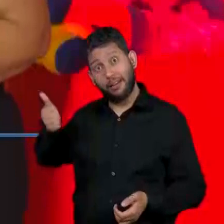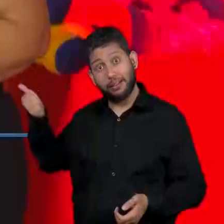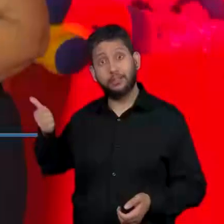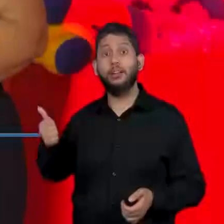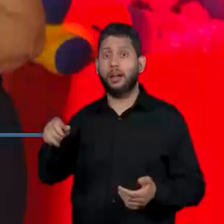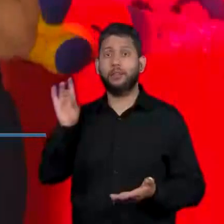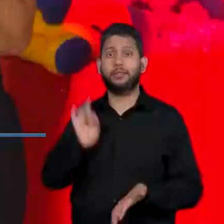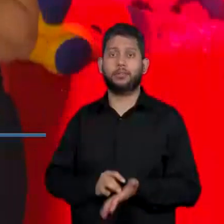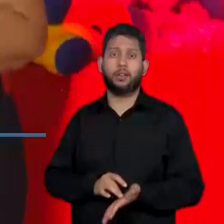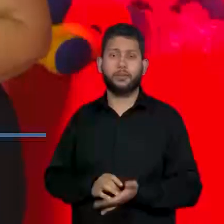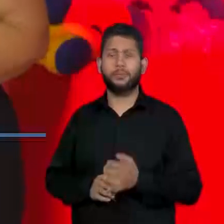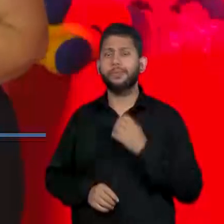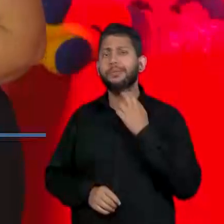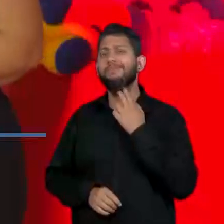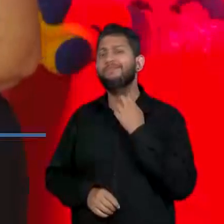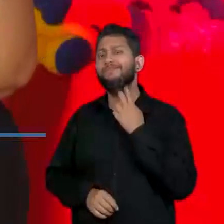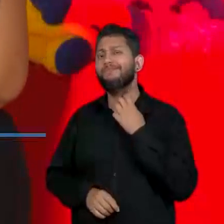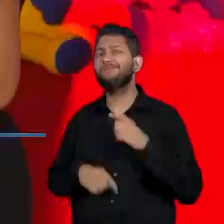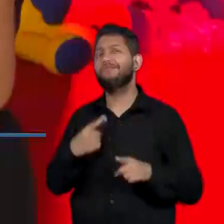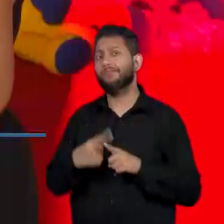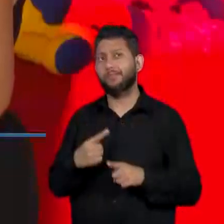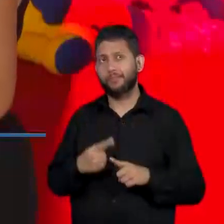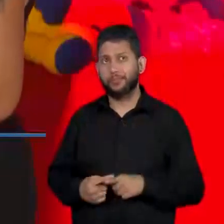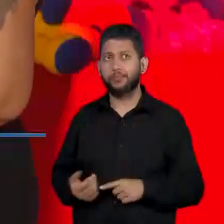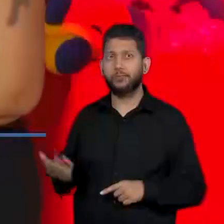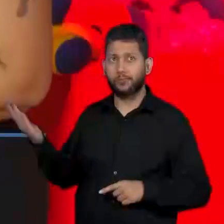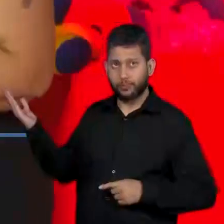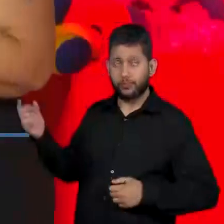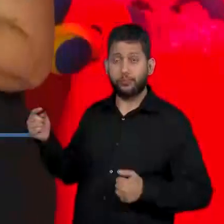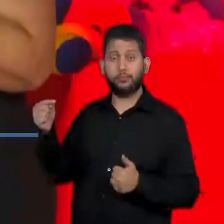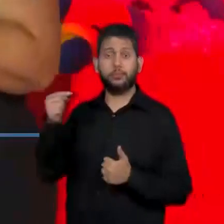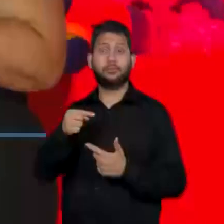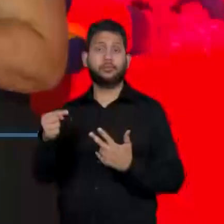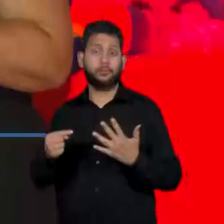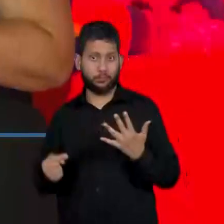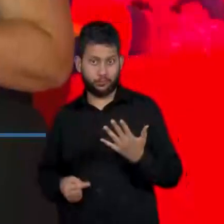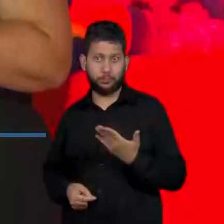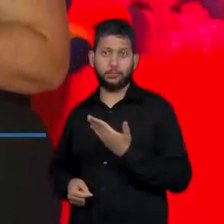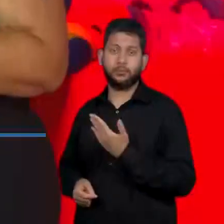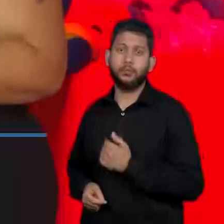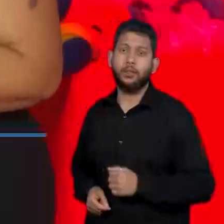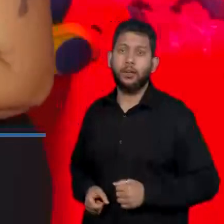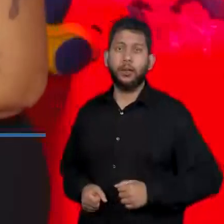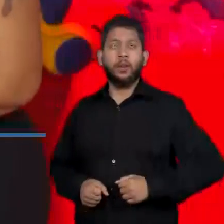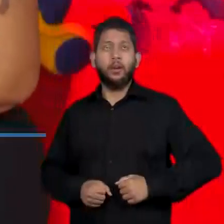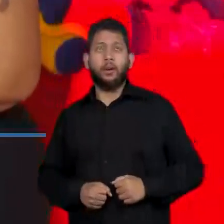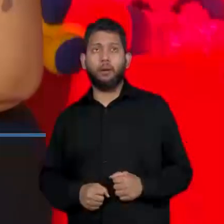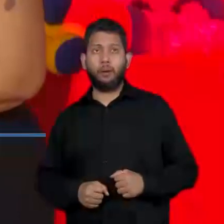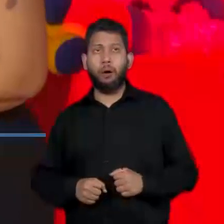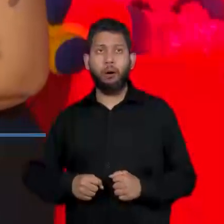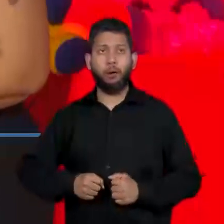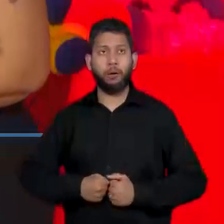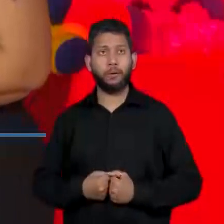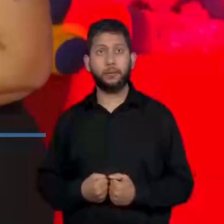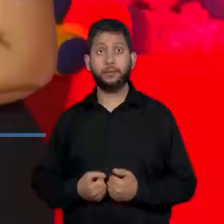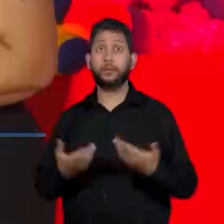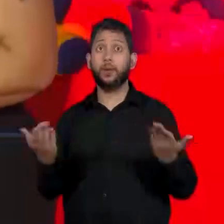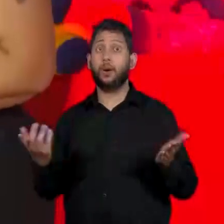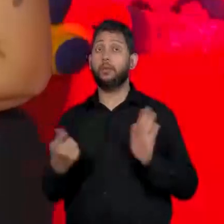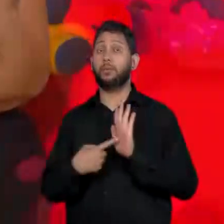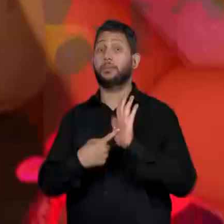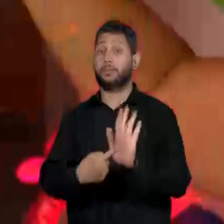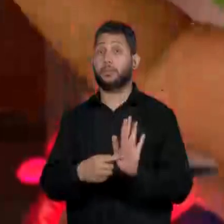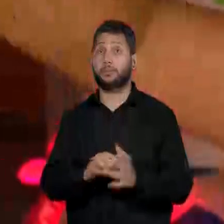Por quê? Olha os destaques aqui das características. Voltando para o nosso flip, olha o que nós temos